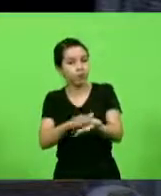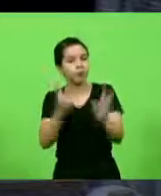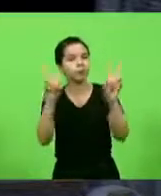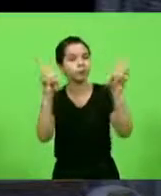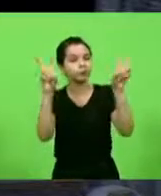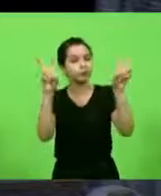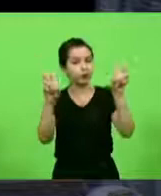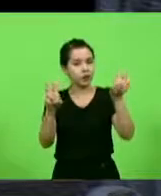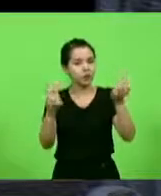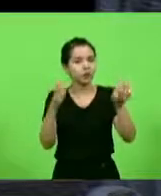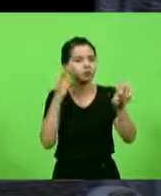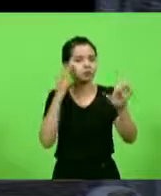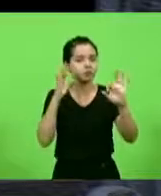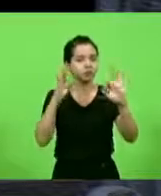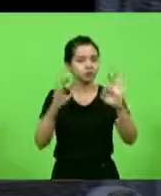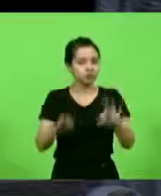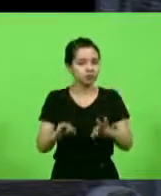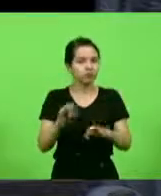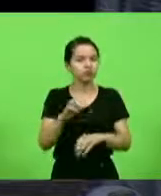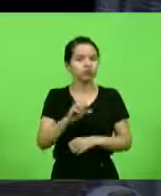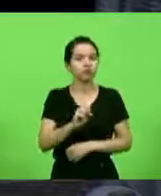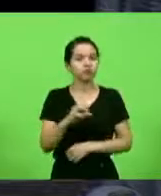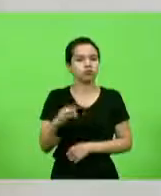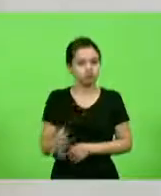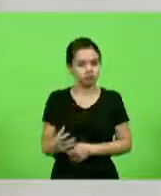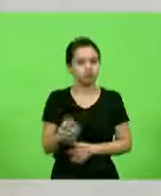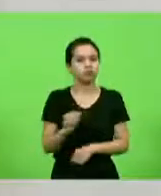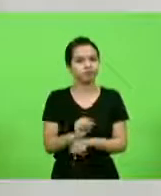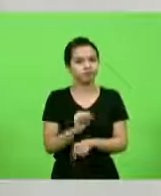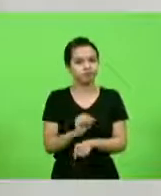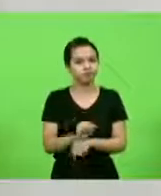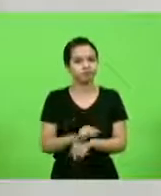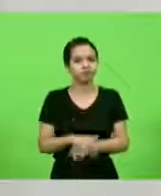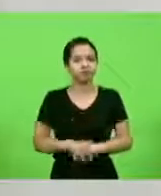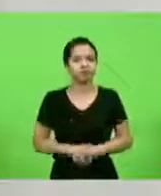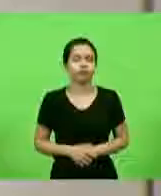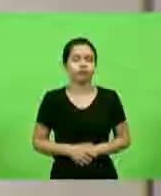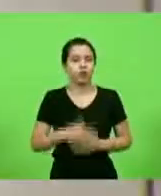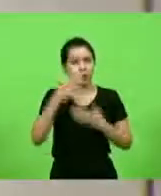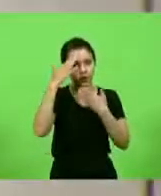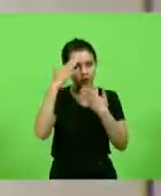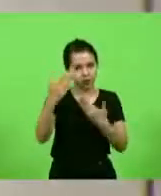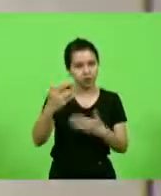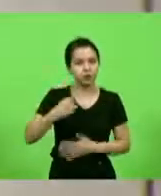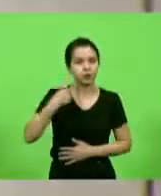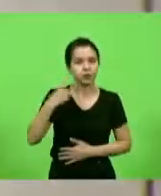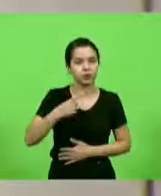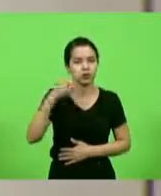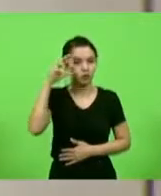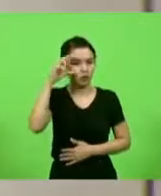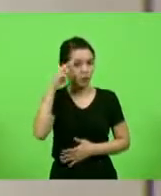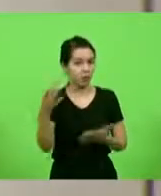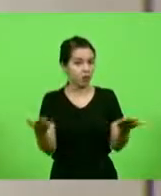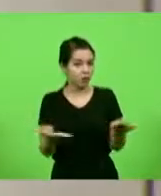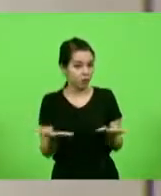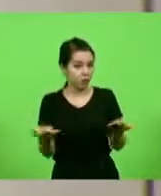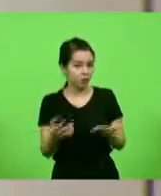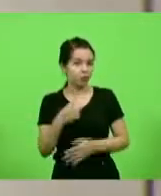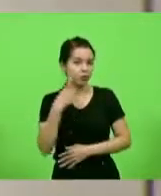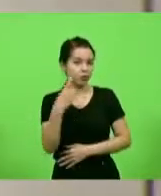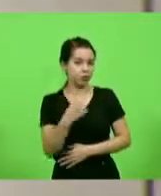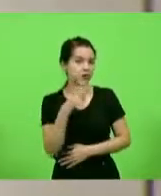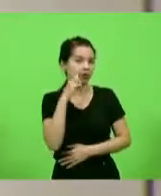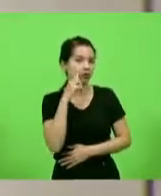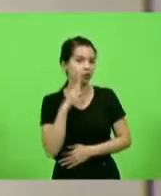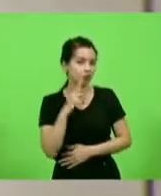eu tenho certeza que Santa Catarina aguarda muito esse financiamento. Obrigado, deputado. Obrigado, deputado Alba. Agora, deputado Ivan, concluindo o tempo de